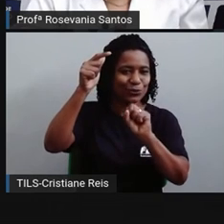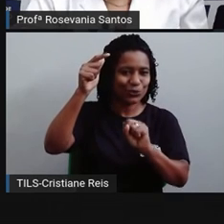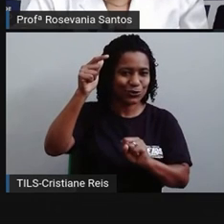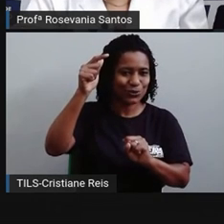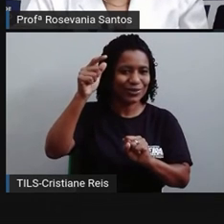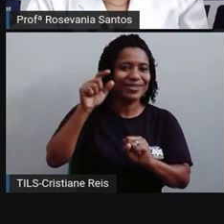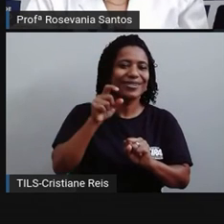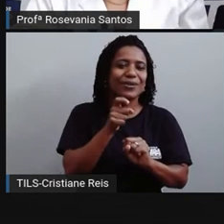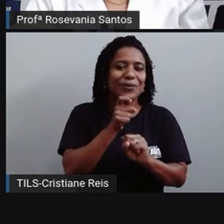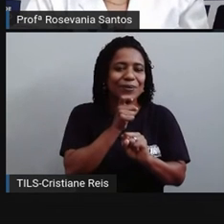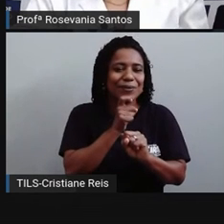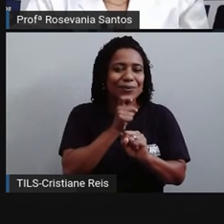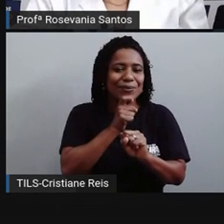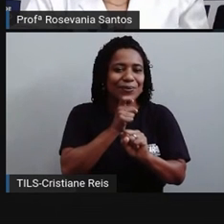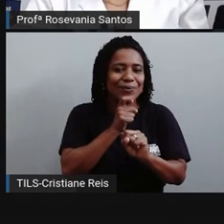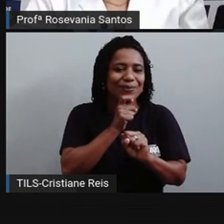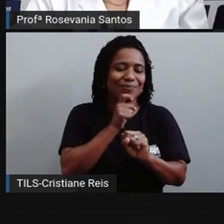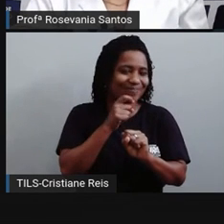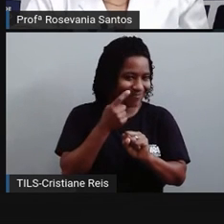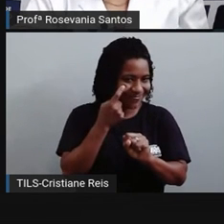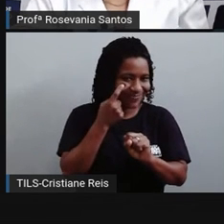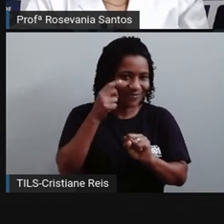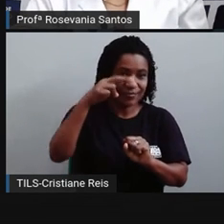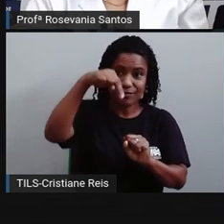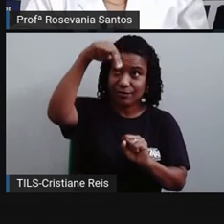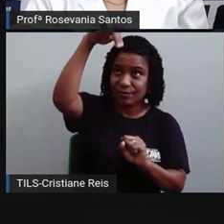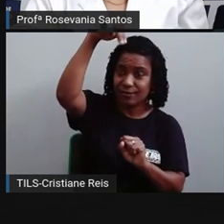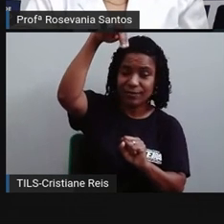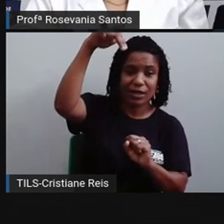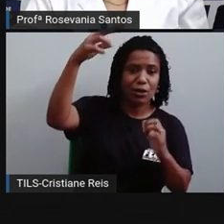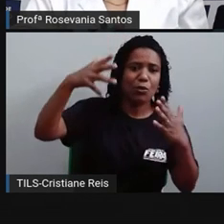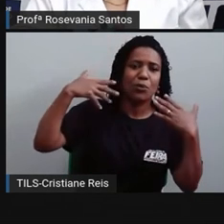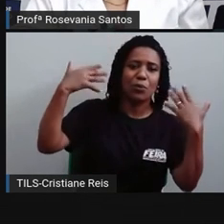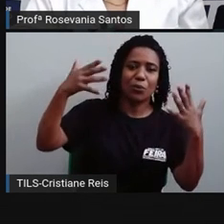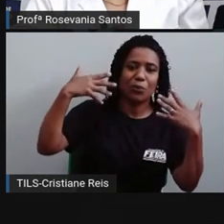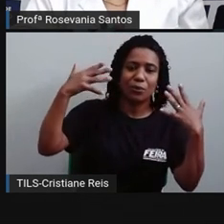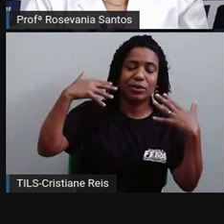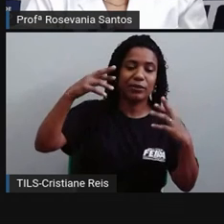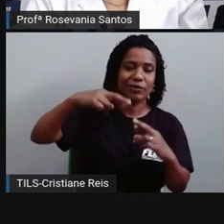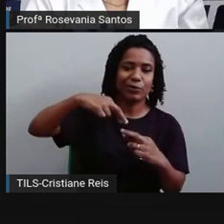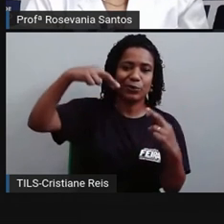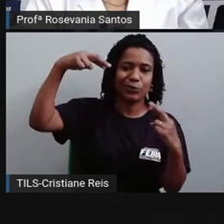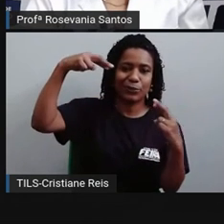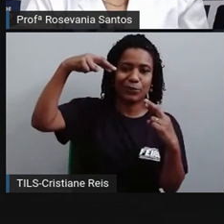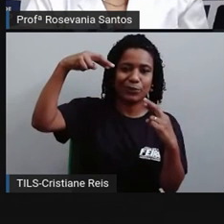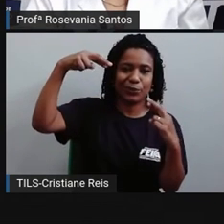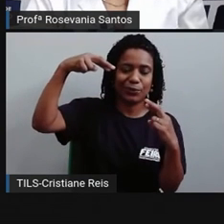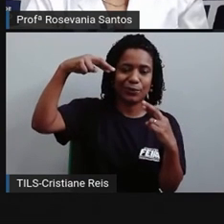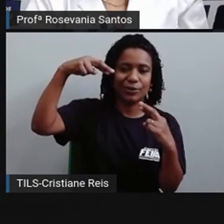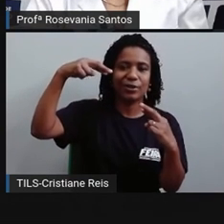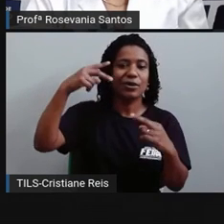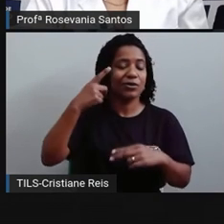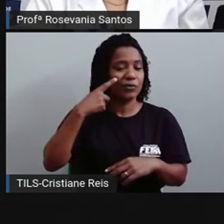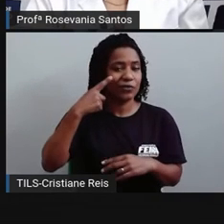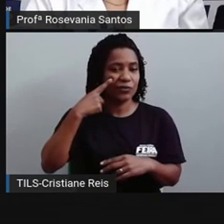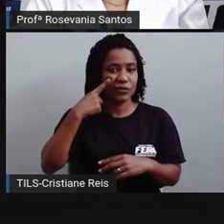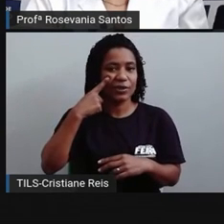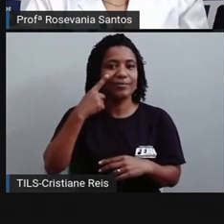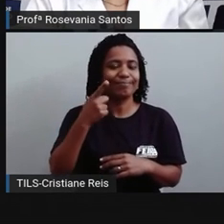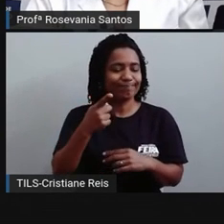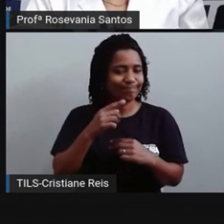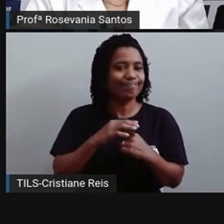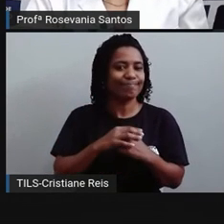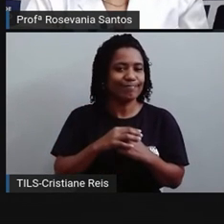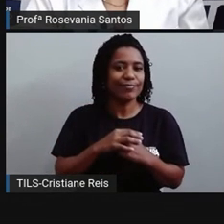verão no hemisfério norte. Então, percebam, olhando os eixos e olhando as posições. As mais extremas são os solistícios e